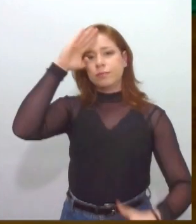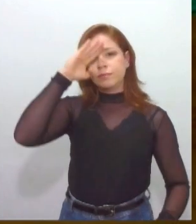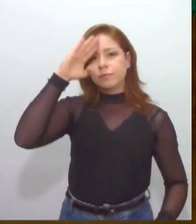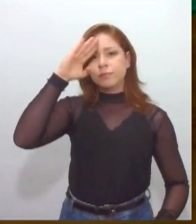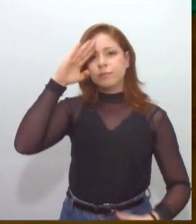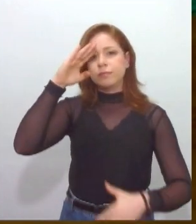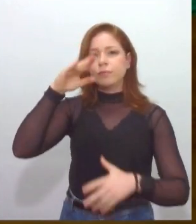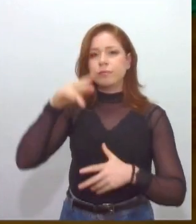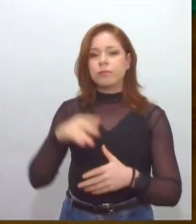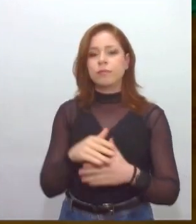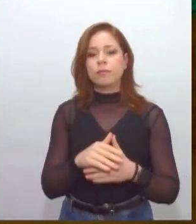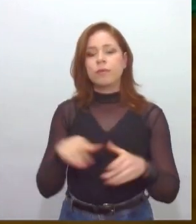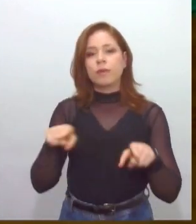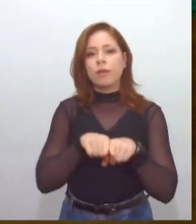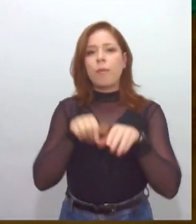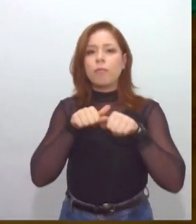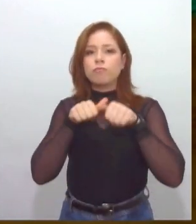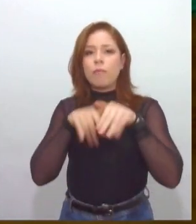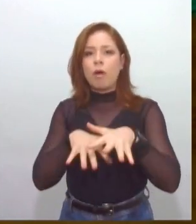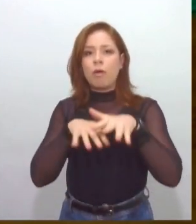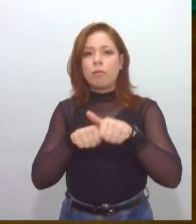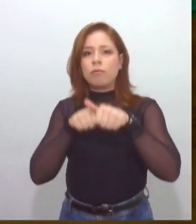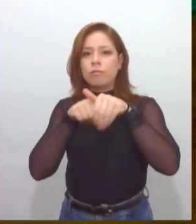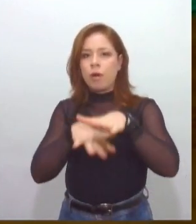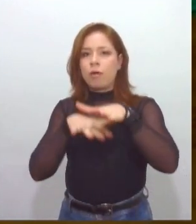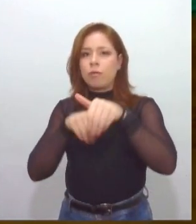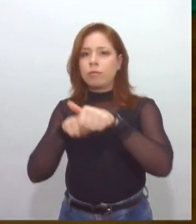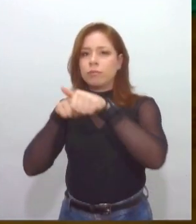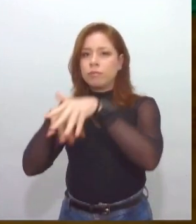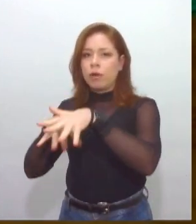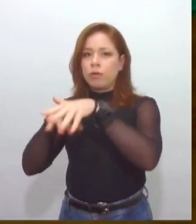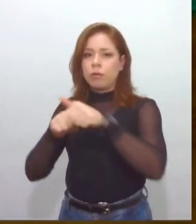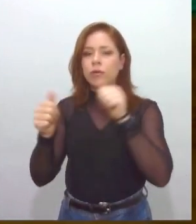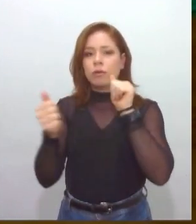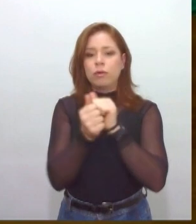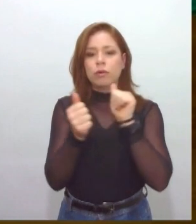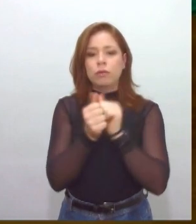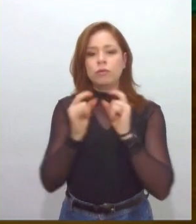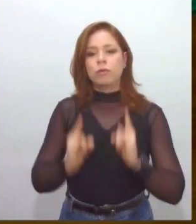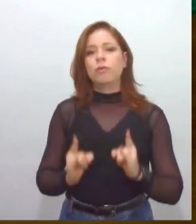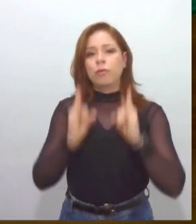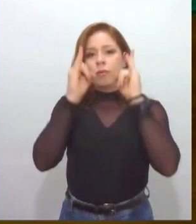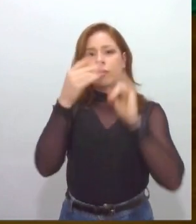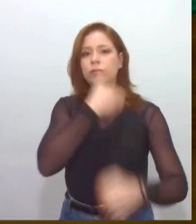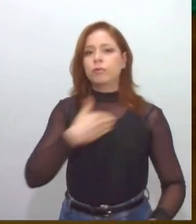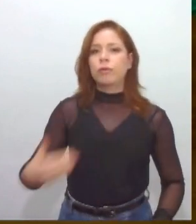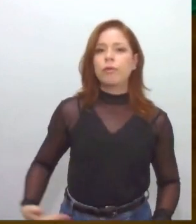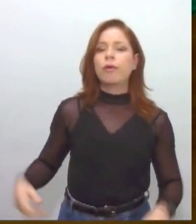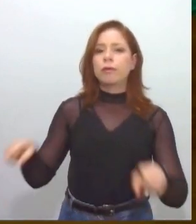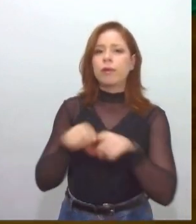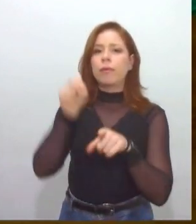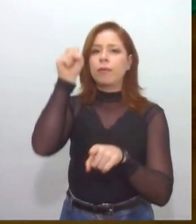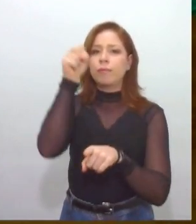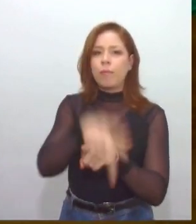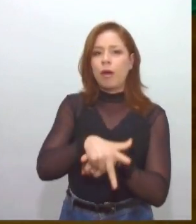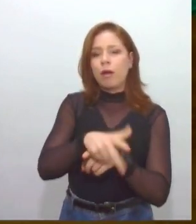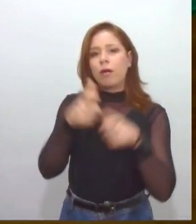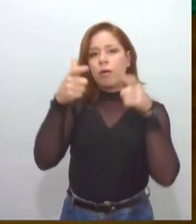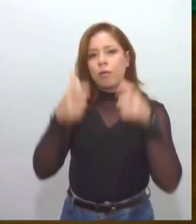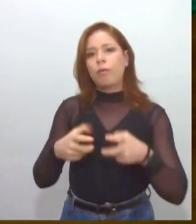cercando o palácio, ocupando a estação férrea, indo para